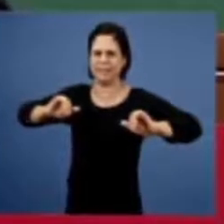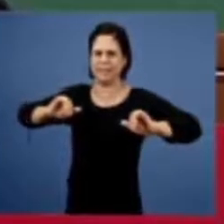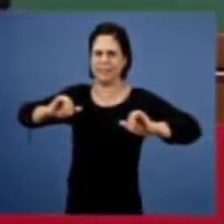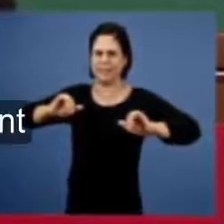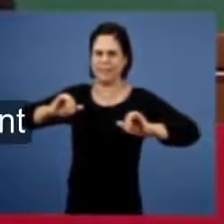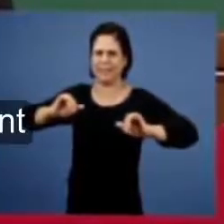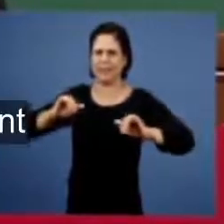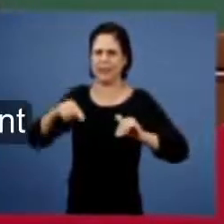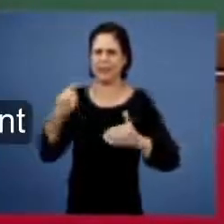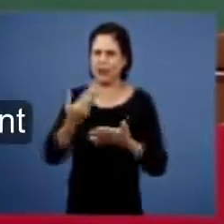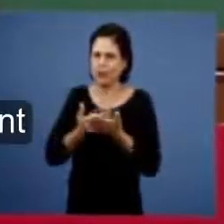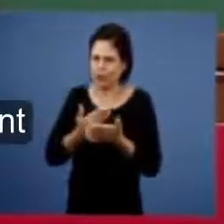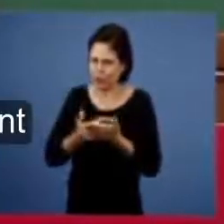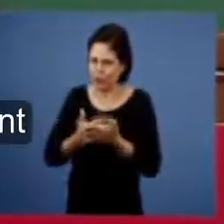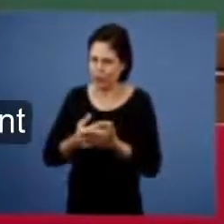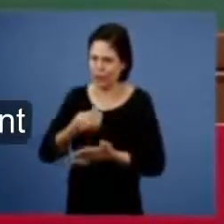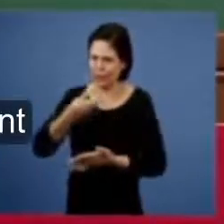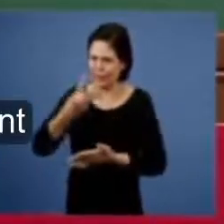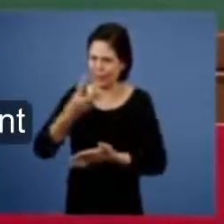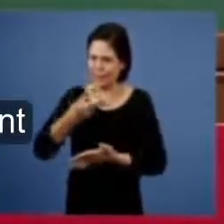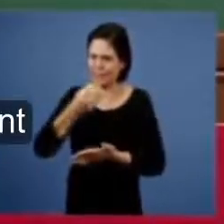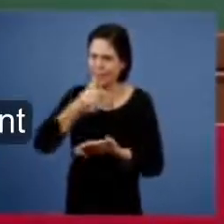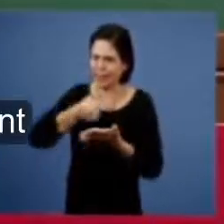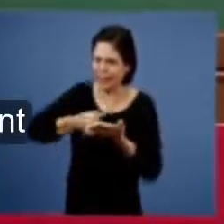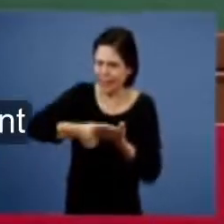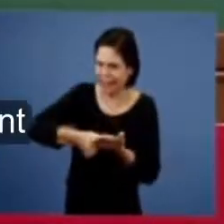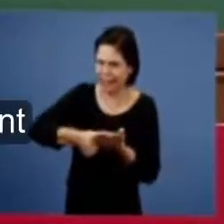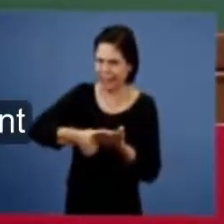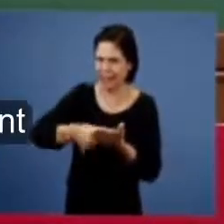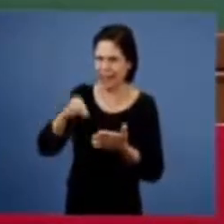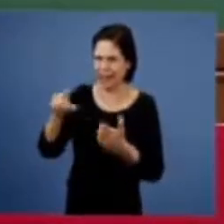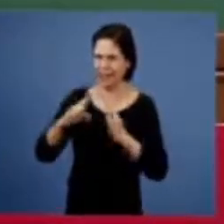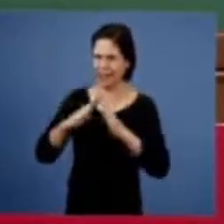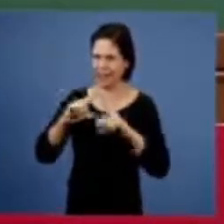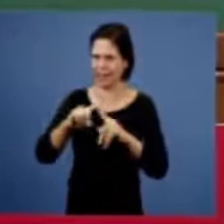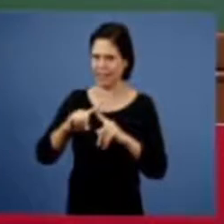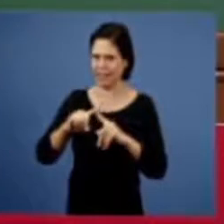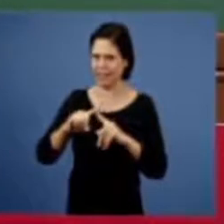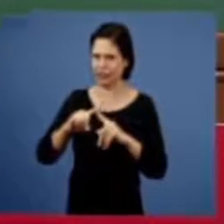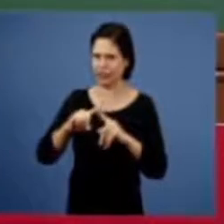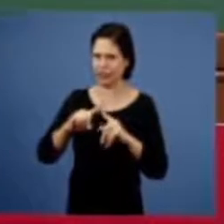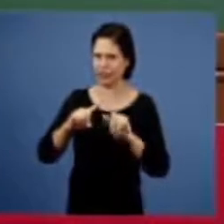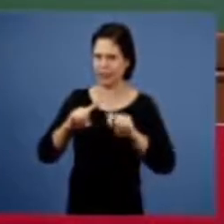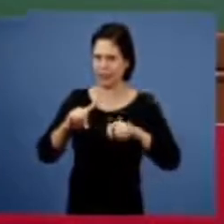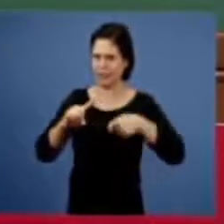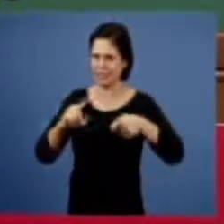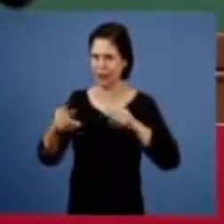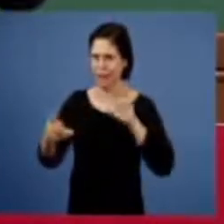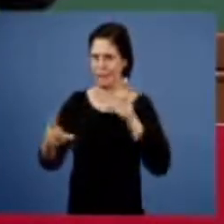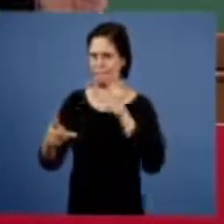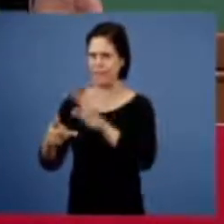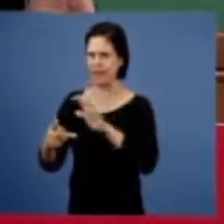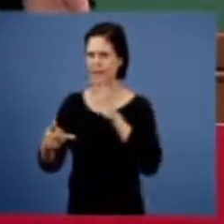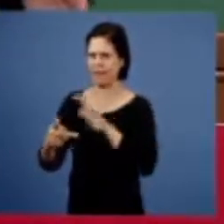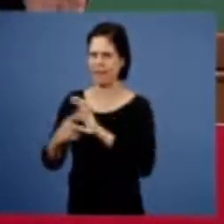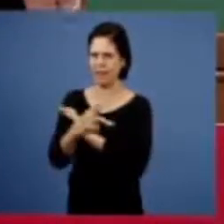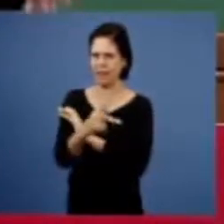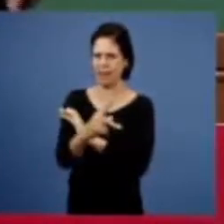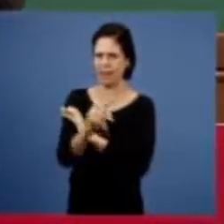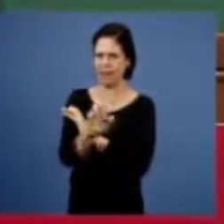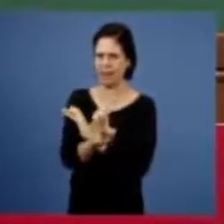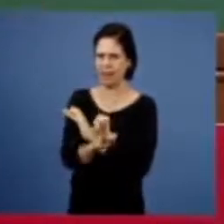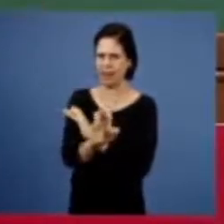vamos entrar que a igreja de Pérgamo ela tinha discernimento alguns sabiam onde estava